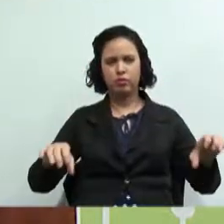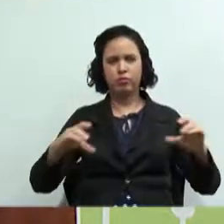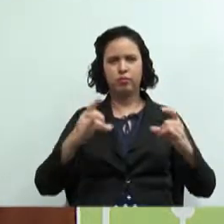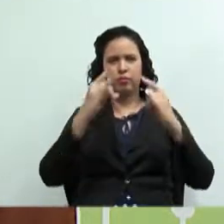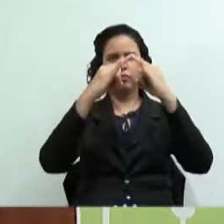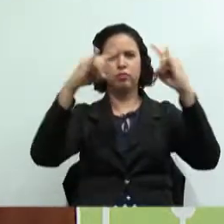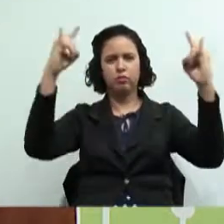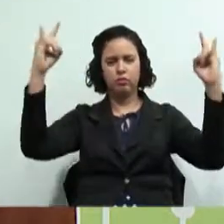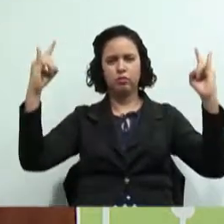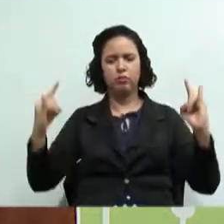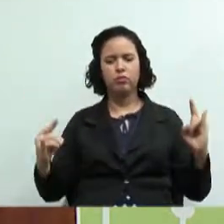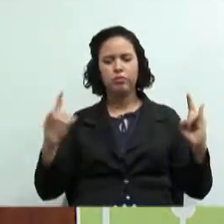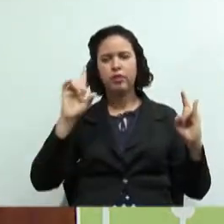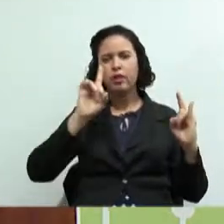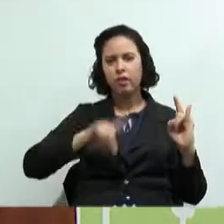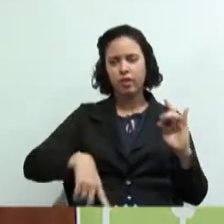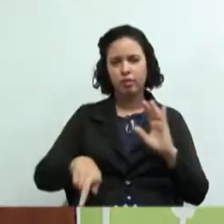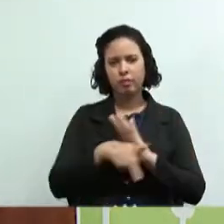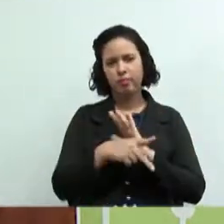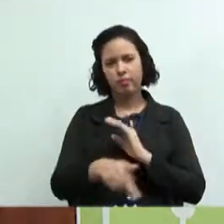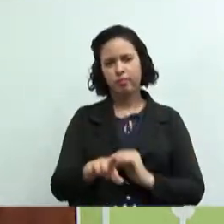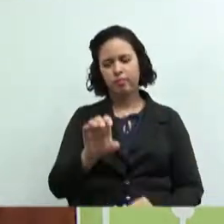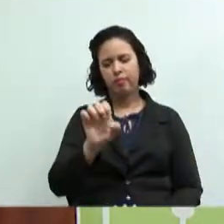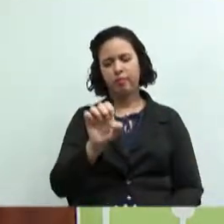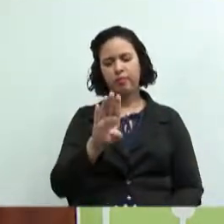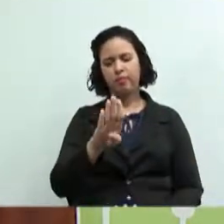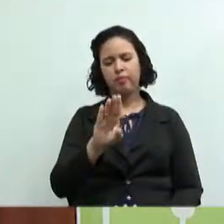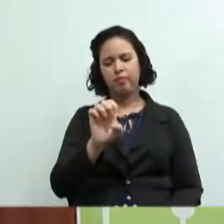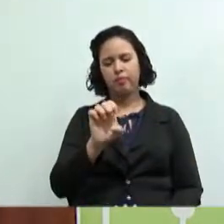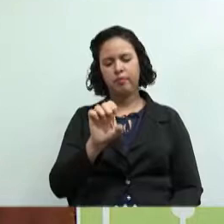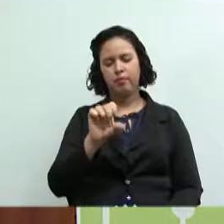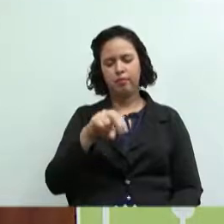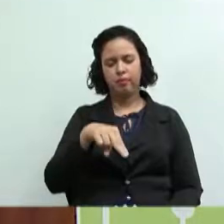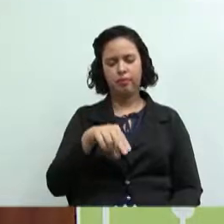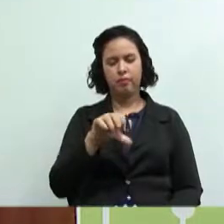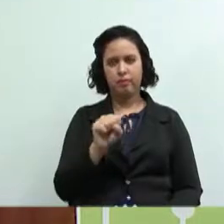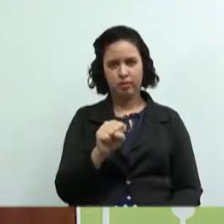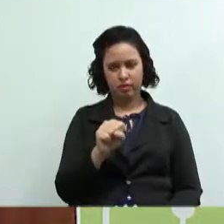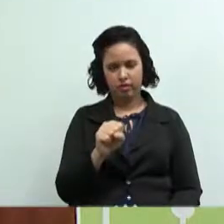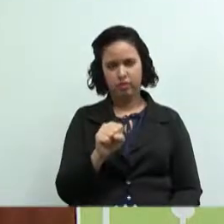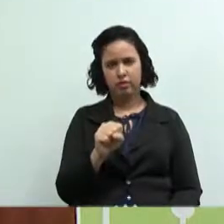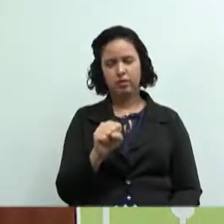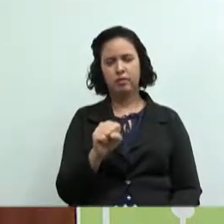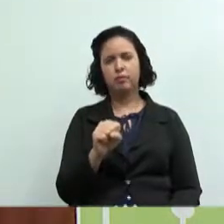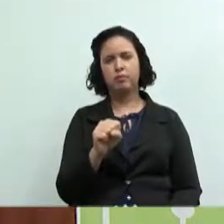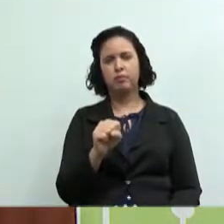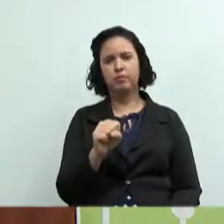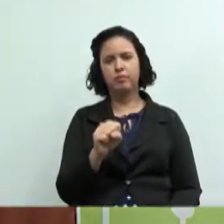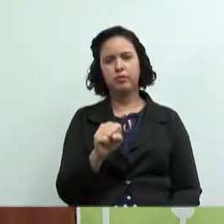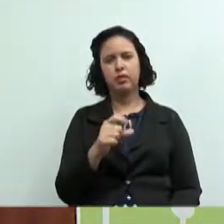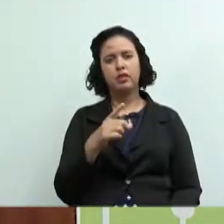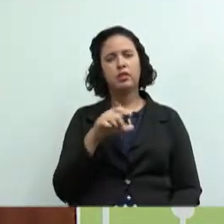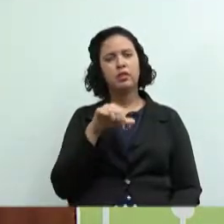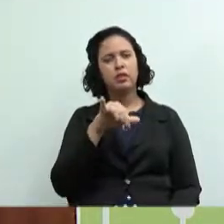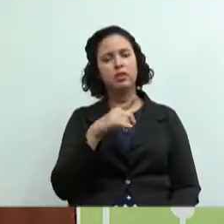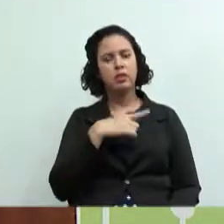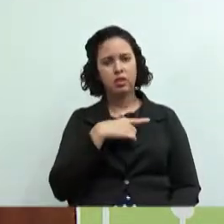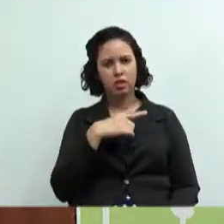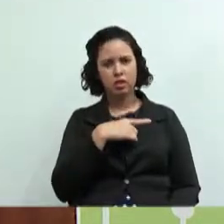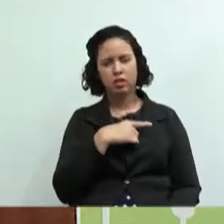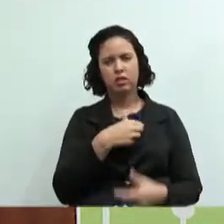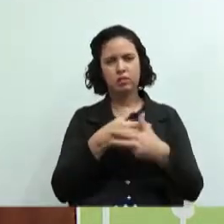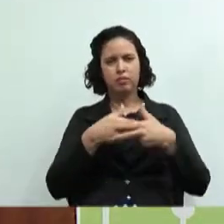ela se chama bens de capital, bens de produção. Se você tem um borracheiro, aquela estrutura e aquelas